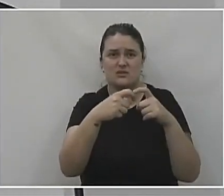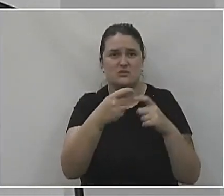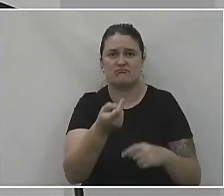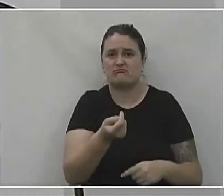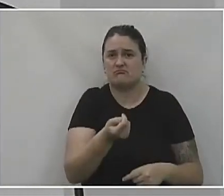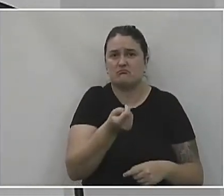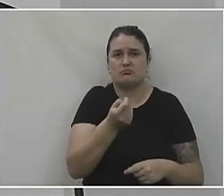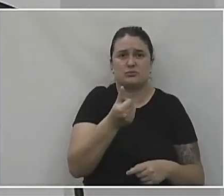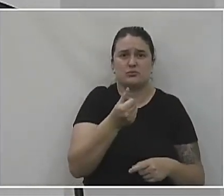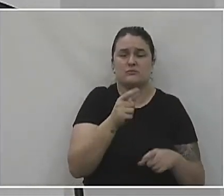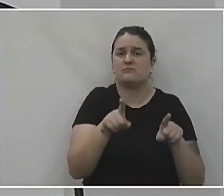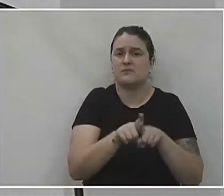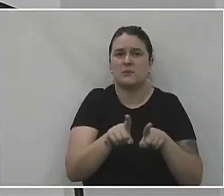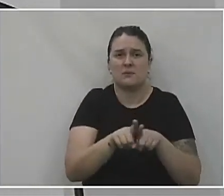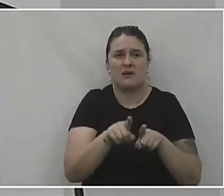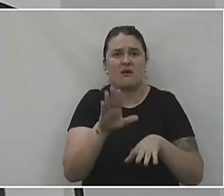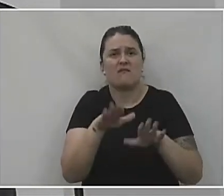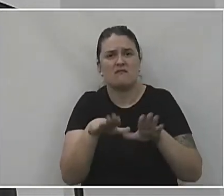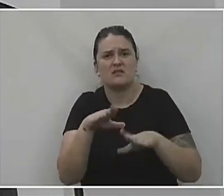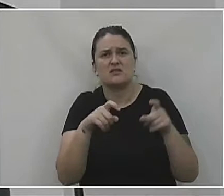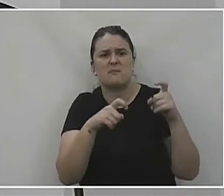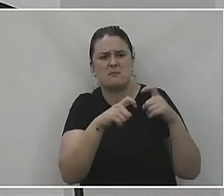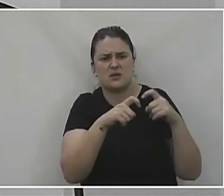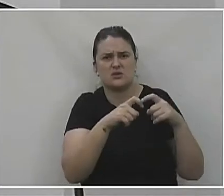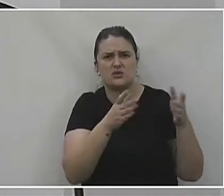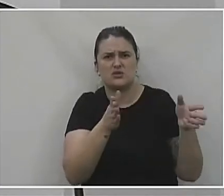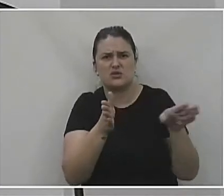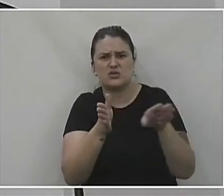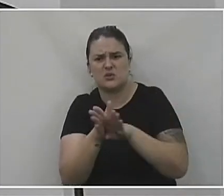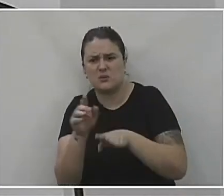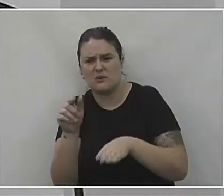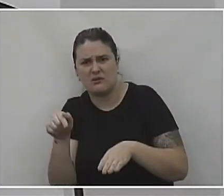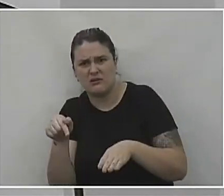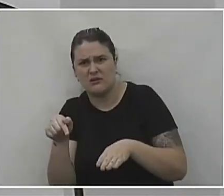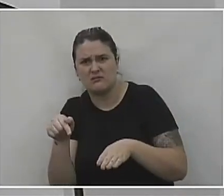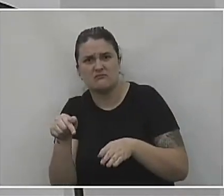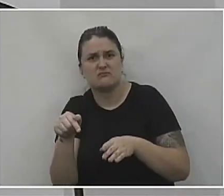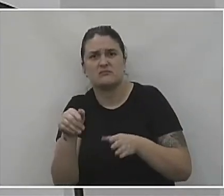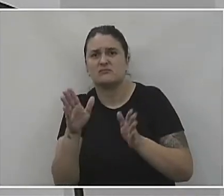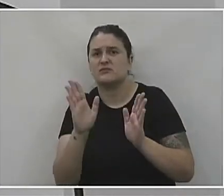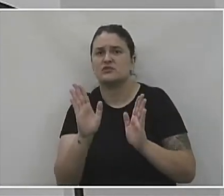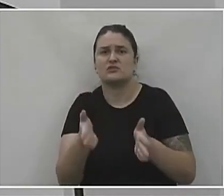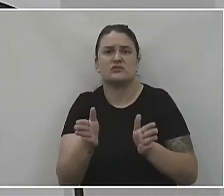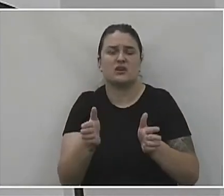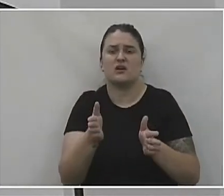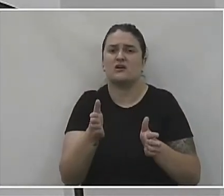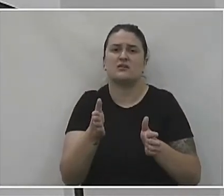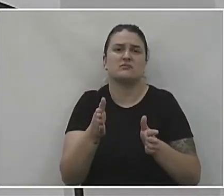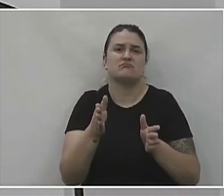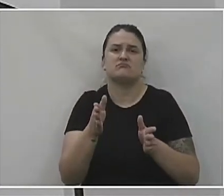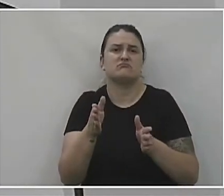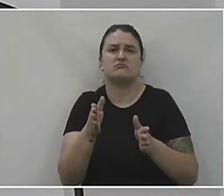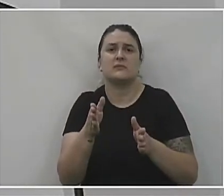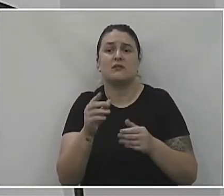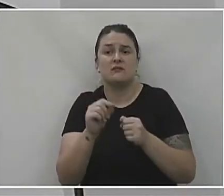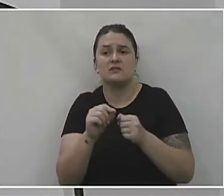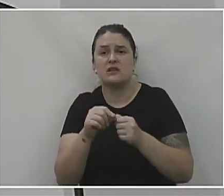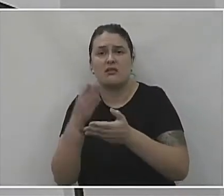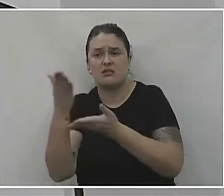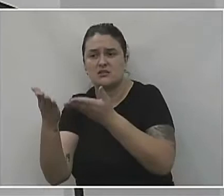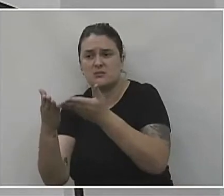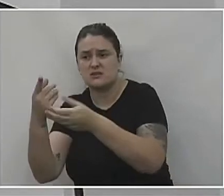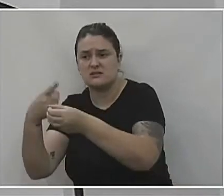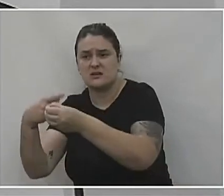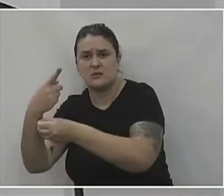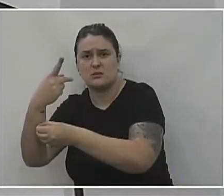baixo. Tanto, inclusive, que chegavam médicos aqui e logo já eram colocados para atendimento em